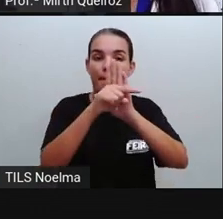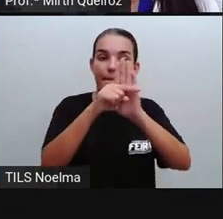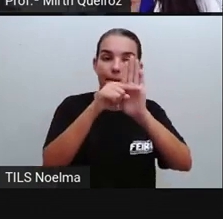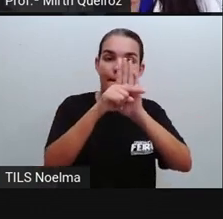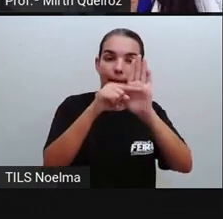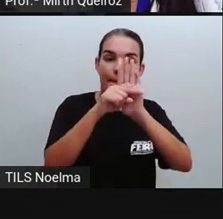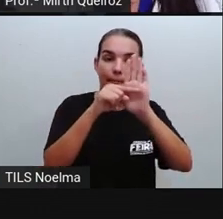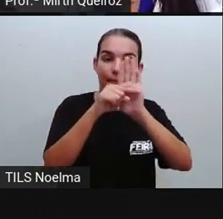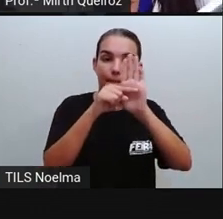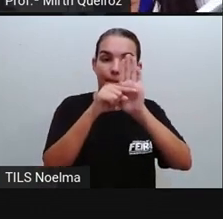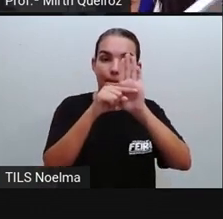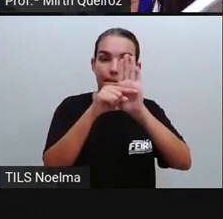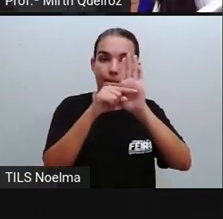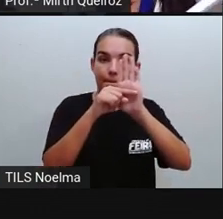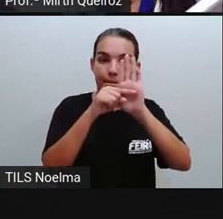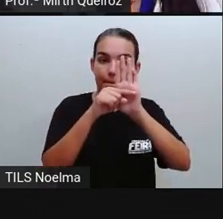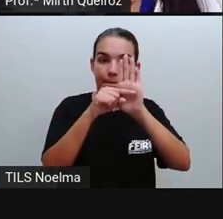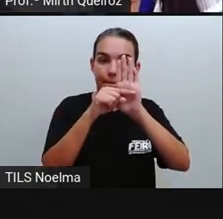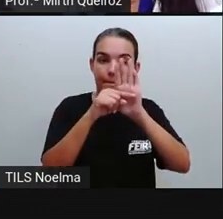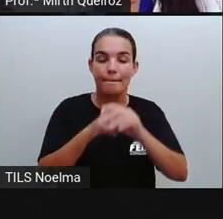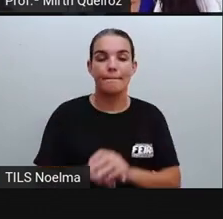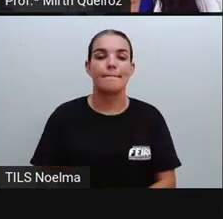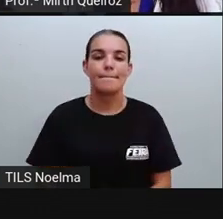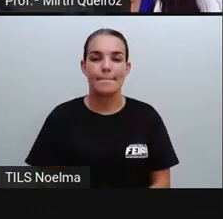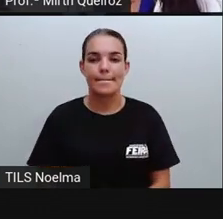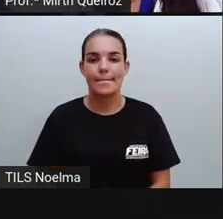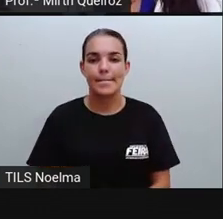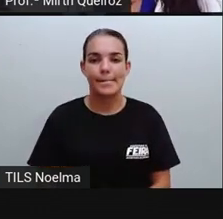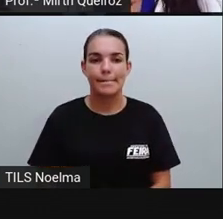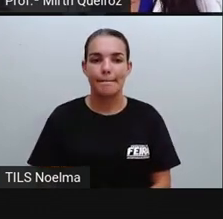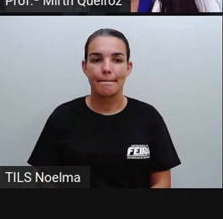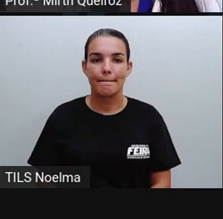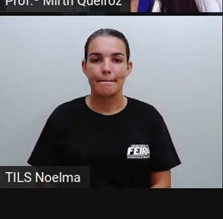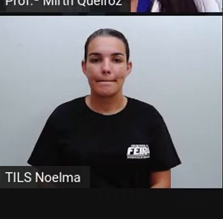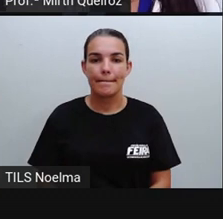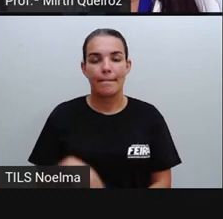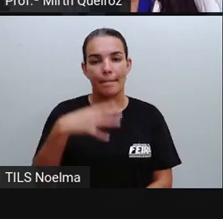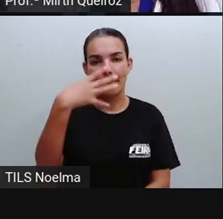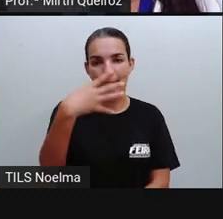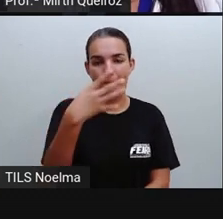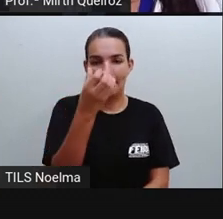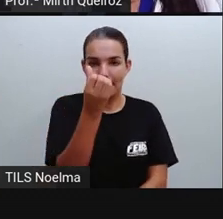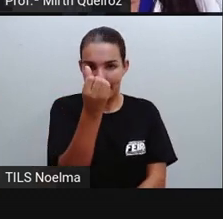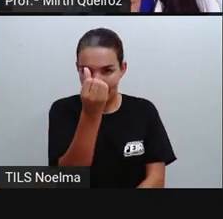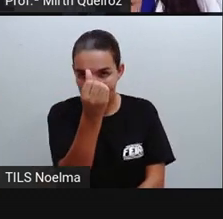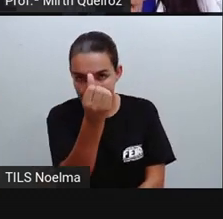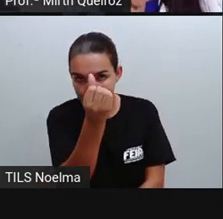de algoritmo. Qual é o algoritmo que a gente vai fazer? Nós vamos fazer 46